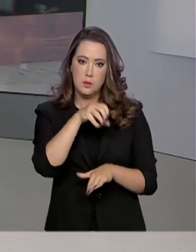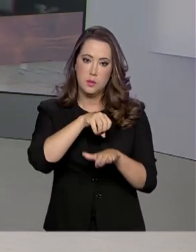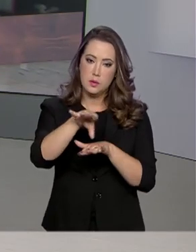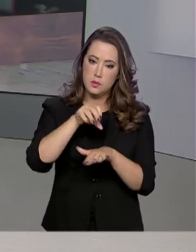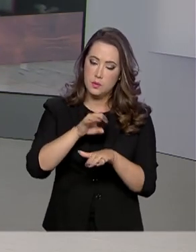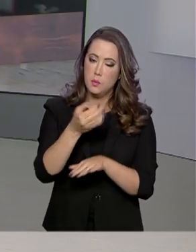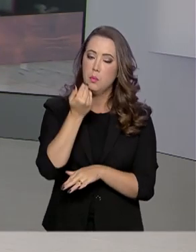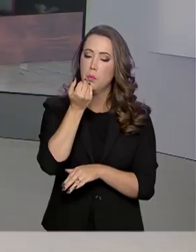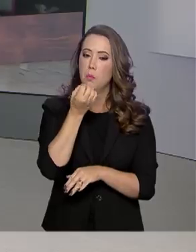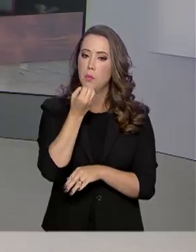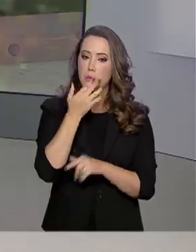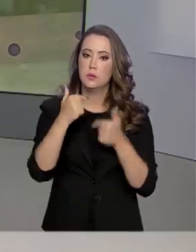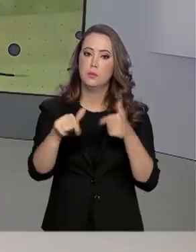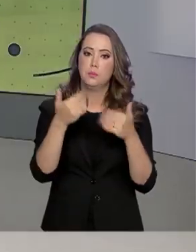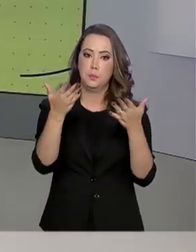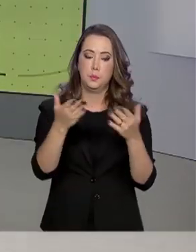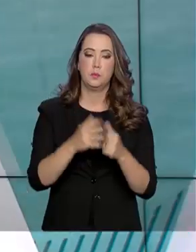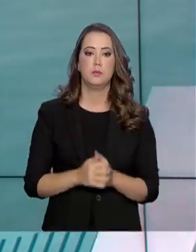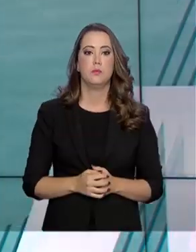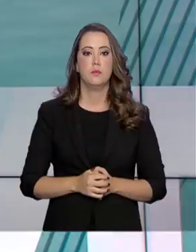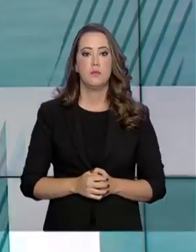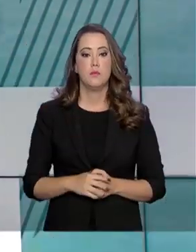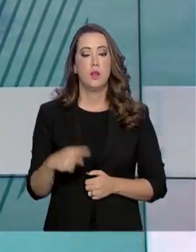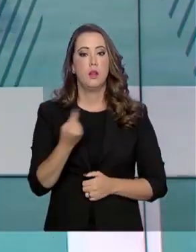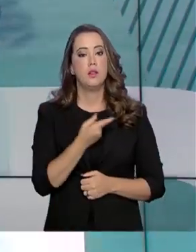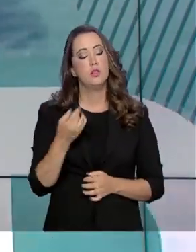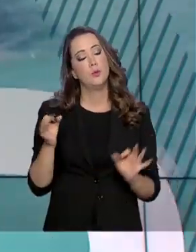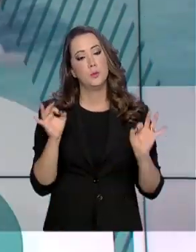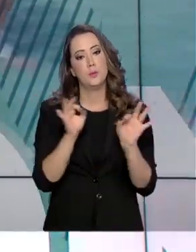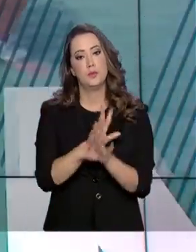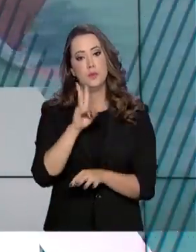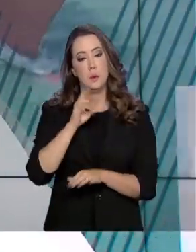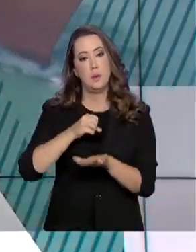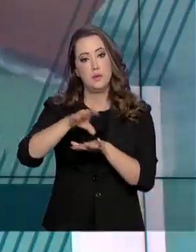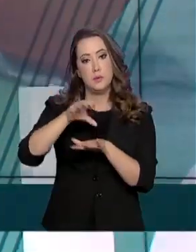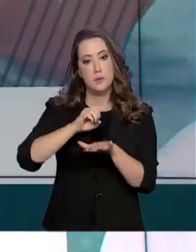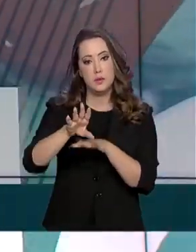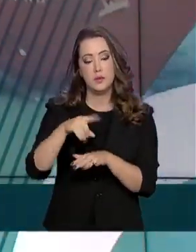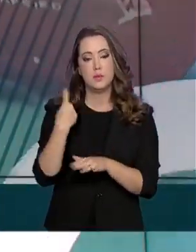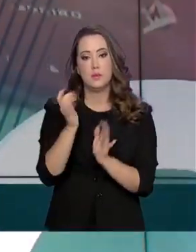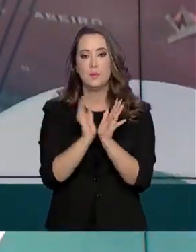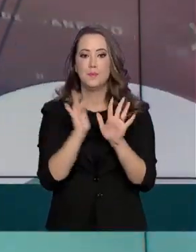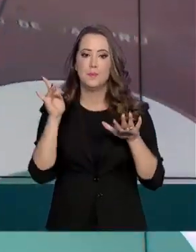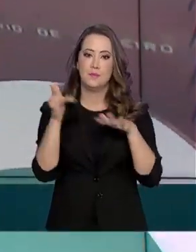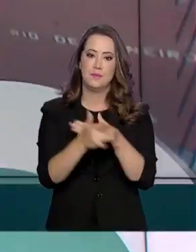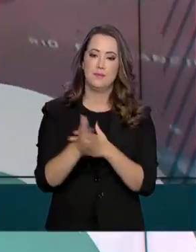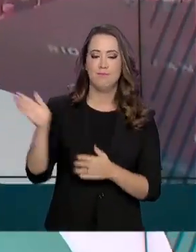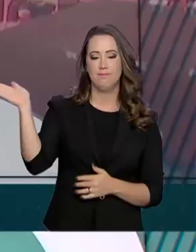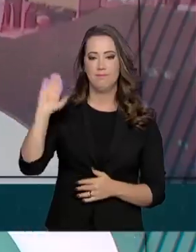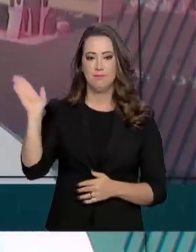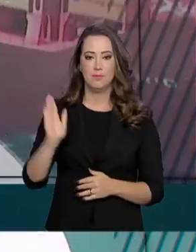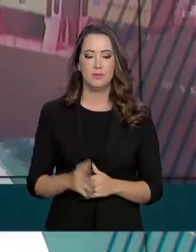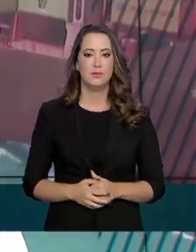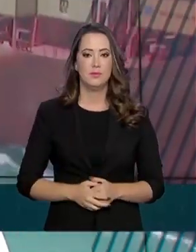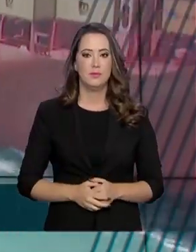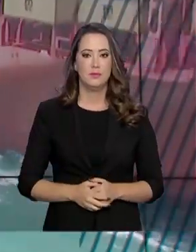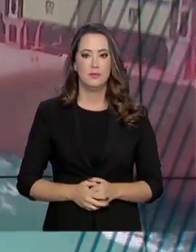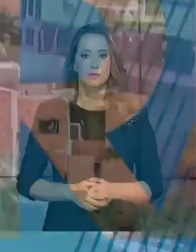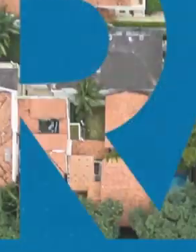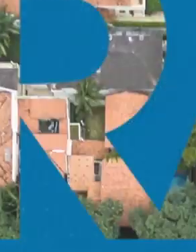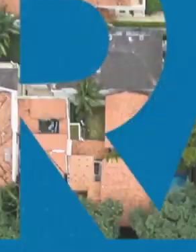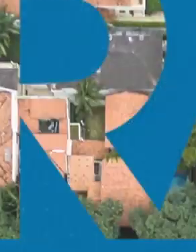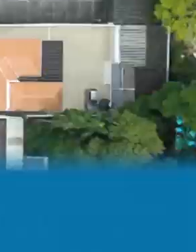informações. Bom trabalho aí para você. E a gente fica por aqui. Mais informações nas nossas redes sociais. Até a próxima edição.